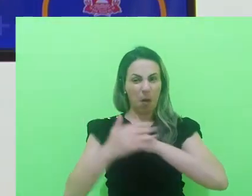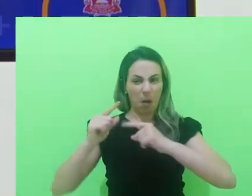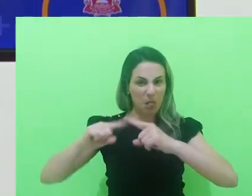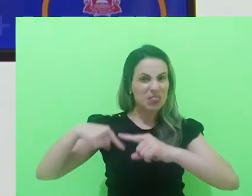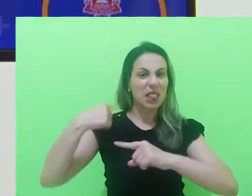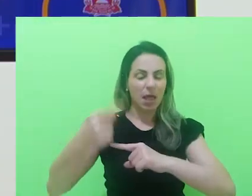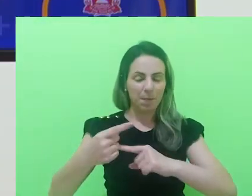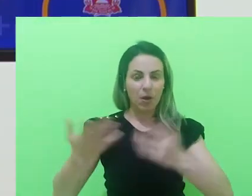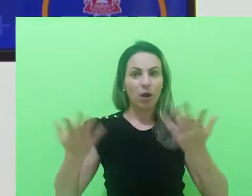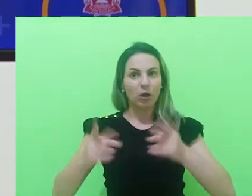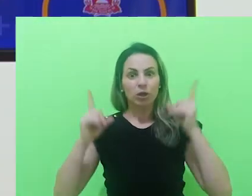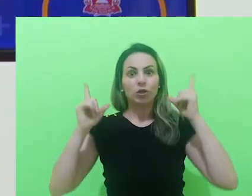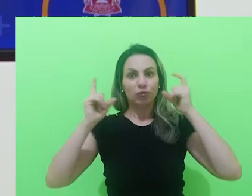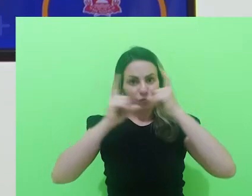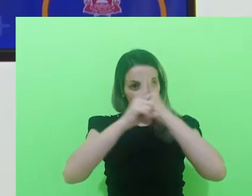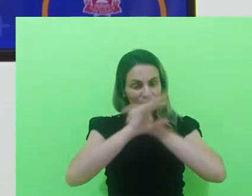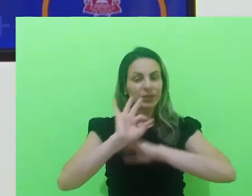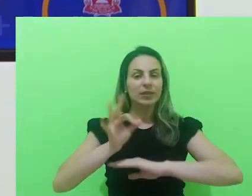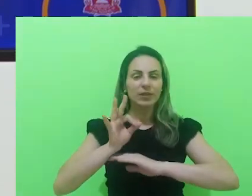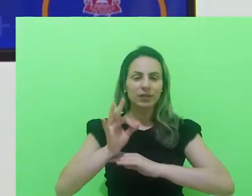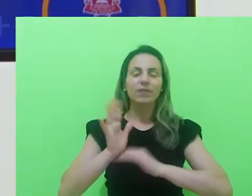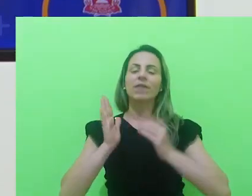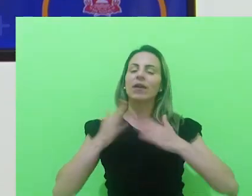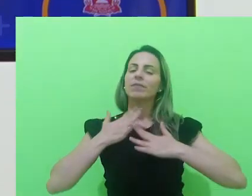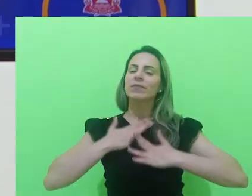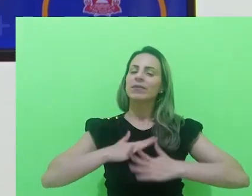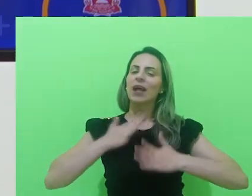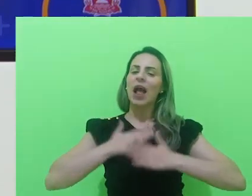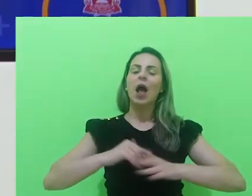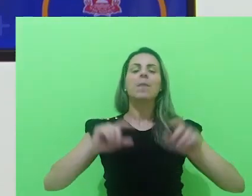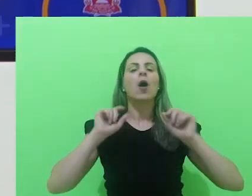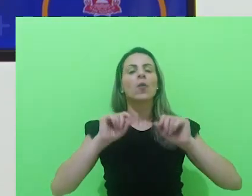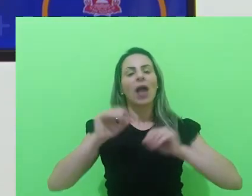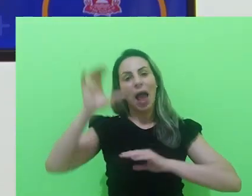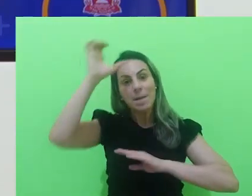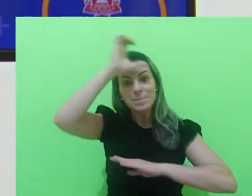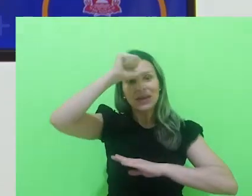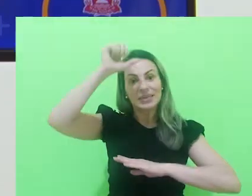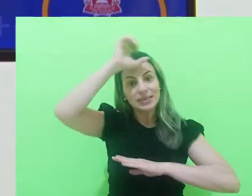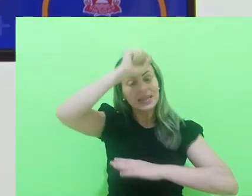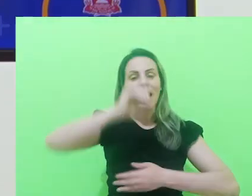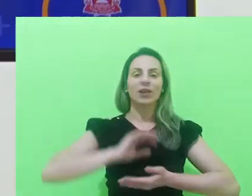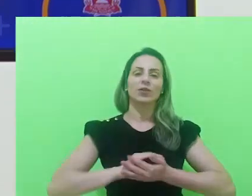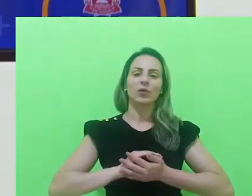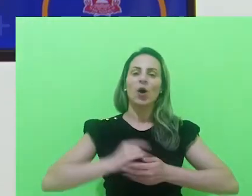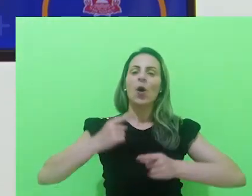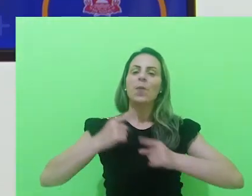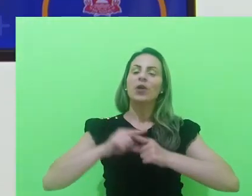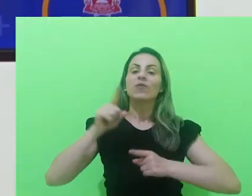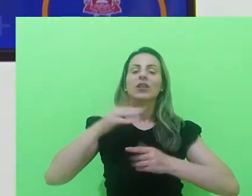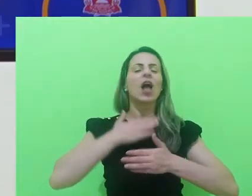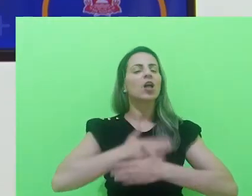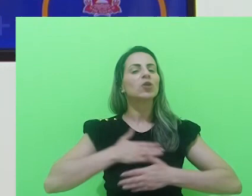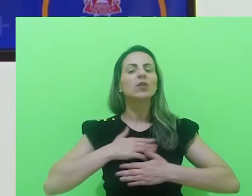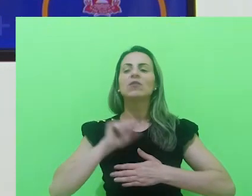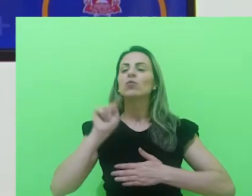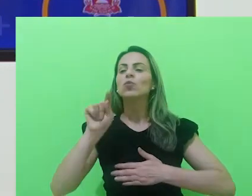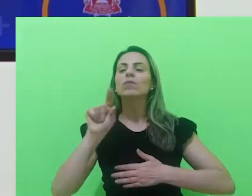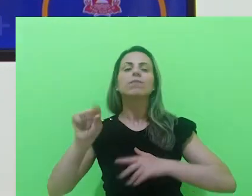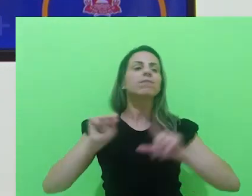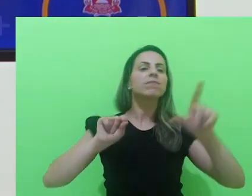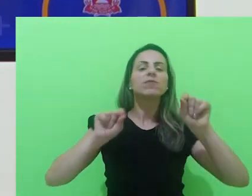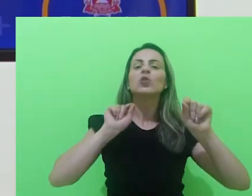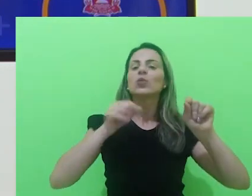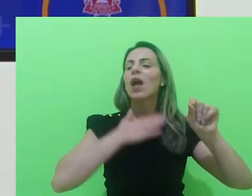loucura que nós passamos, vai ficar bem mais tranquilo em relação ao aprendizado. Porque você vai estudar aquilo que você gosta, certo?